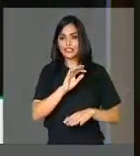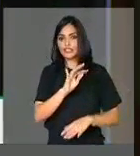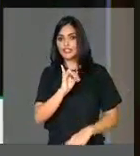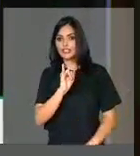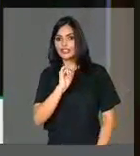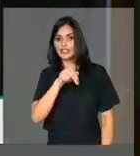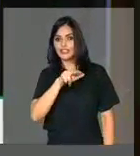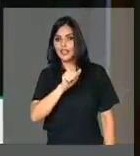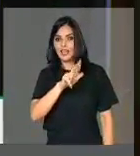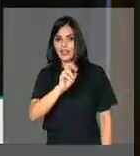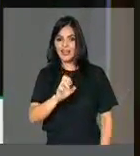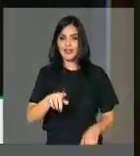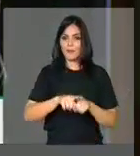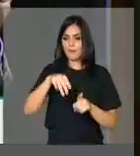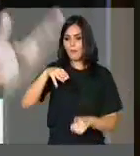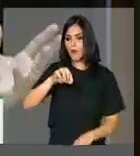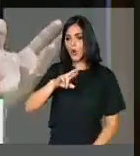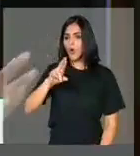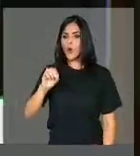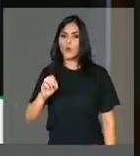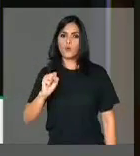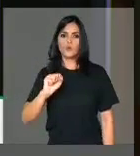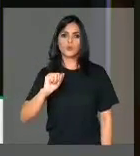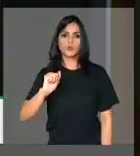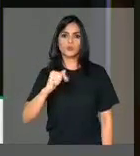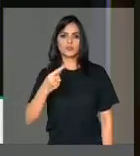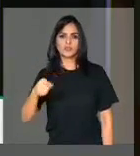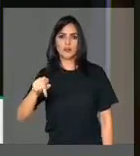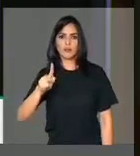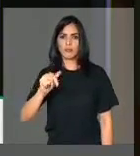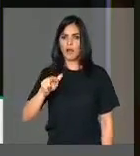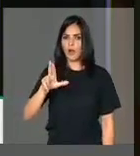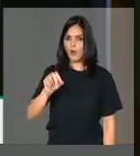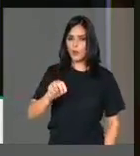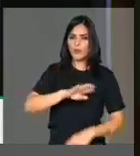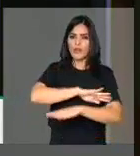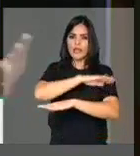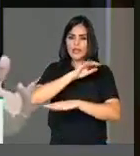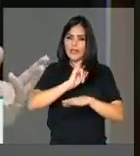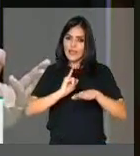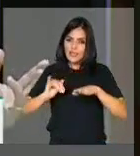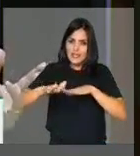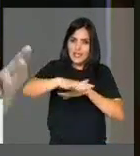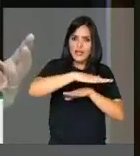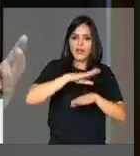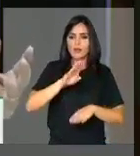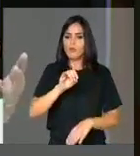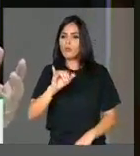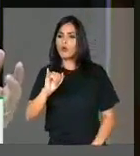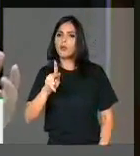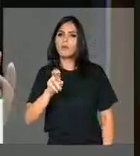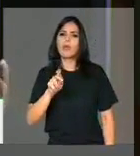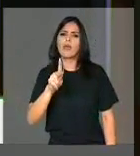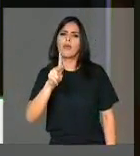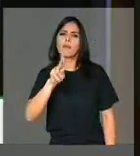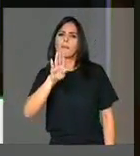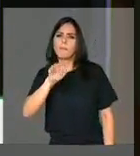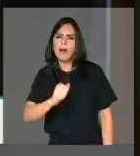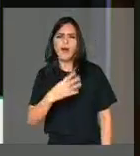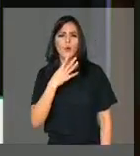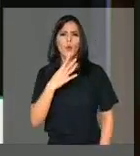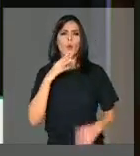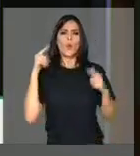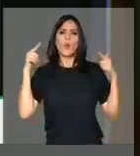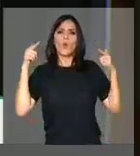ilha de Morro de São Paulo, a bela ilha de Boipeba e que tem a vocação para